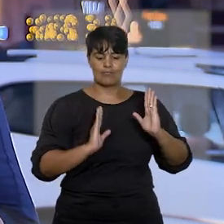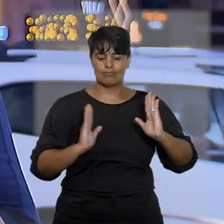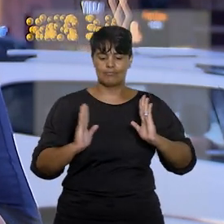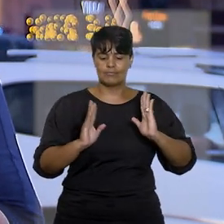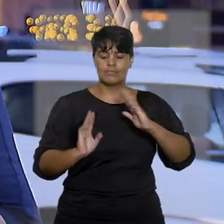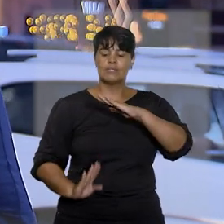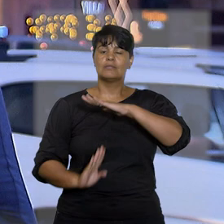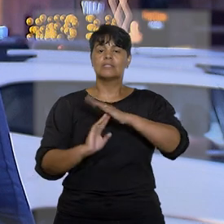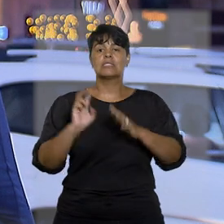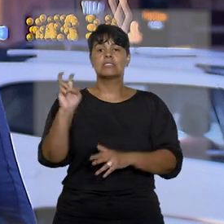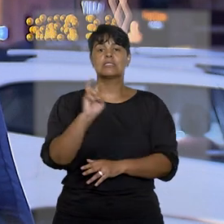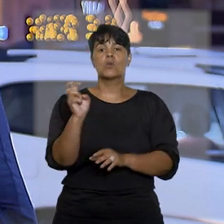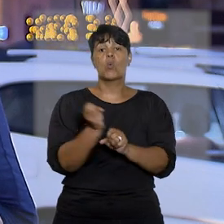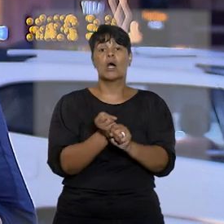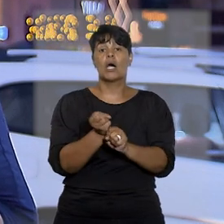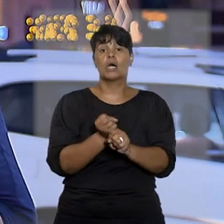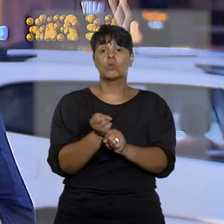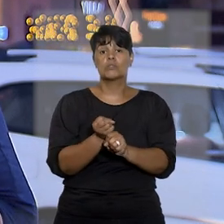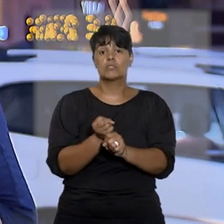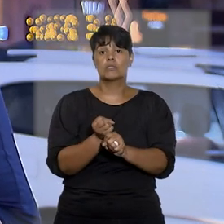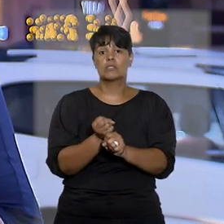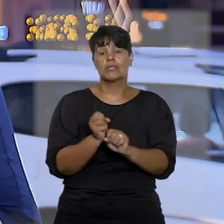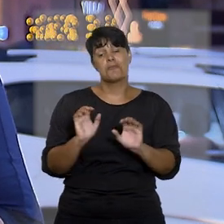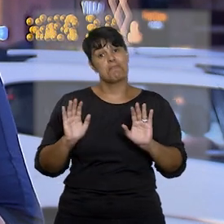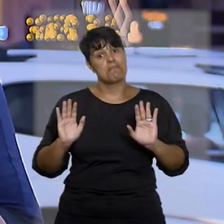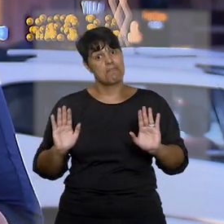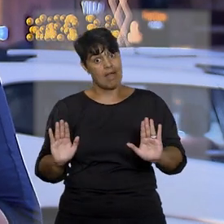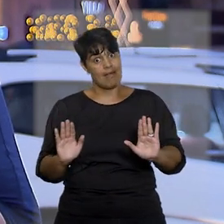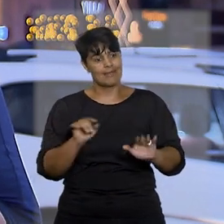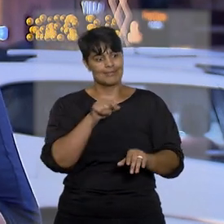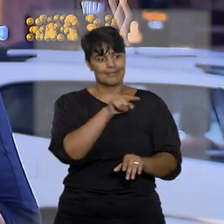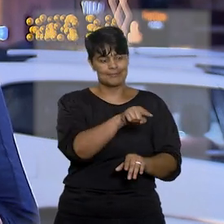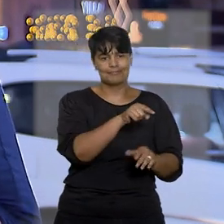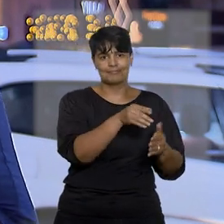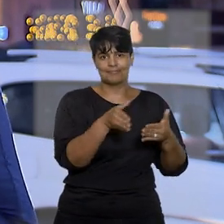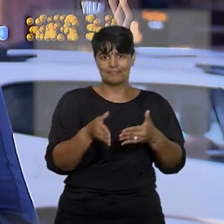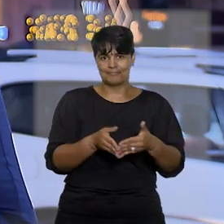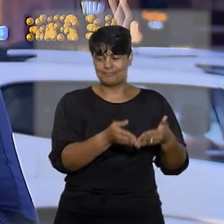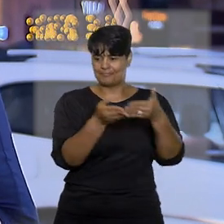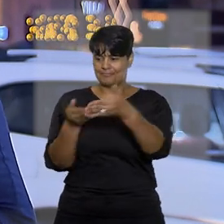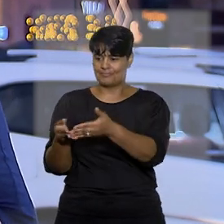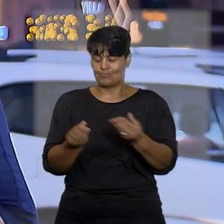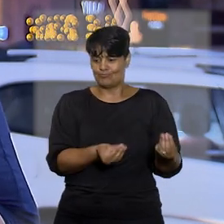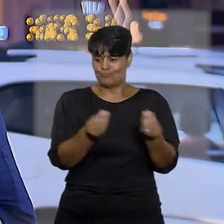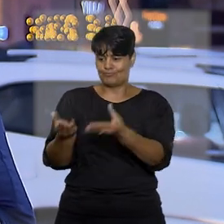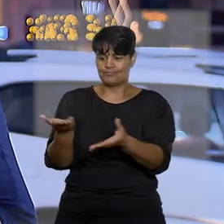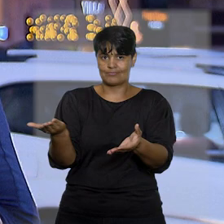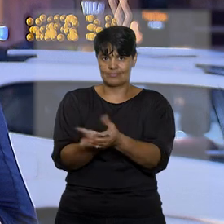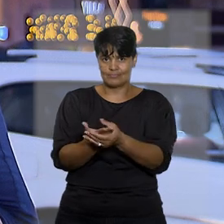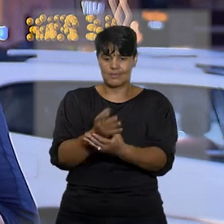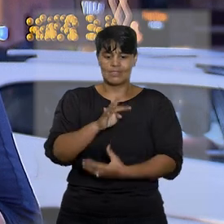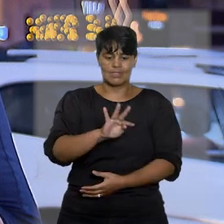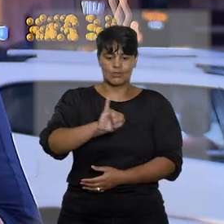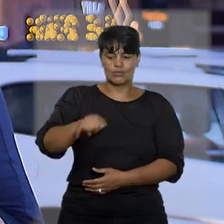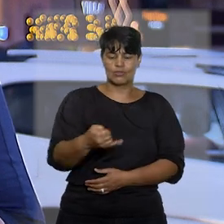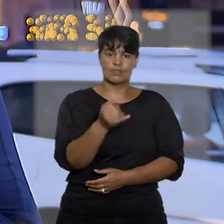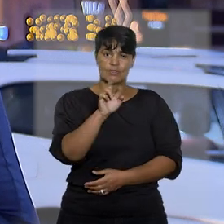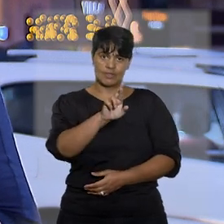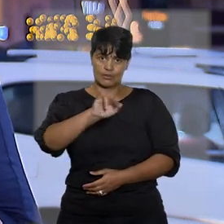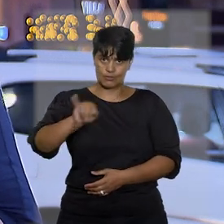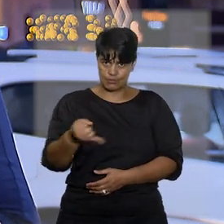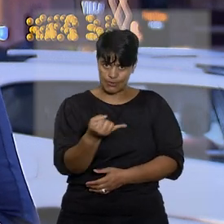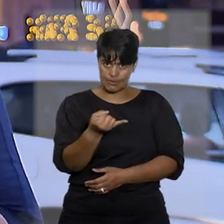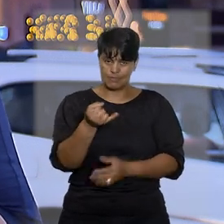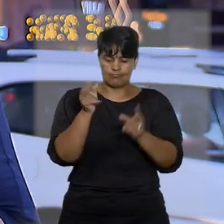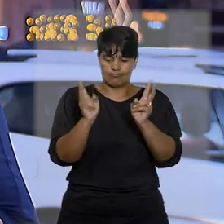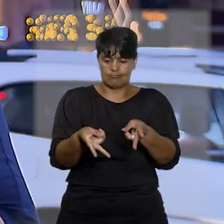o prazo máximo de cinco anos para a renovação, mas a apelação foi improvida pelo Tribunal de Justiça do Rio de Janeiro,